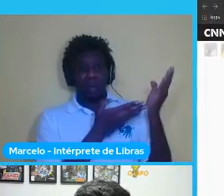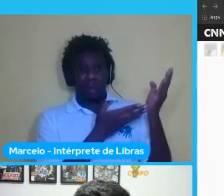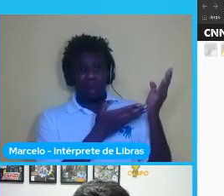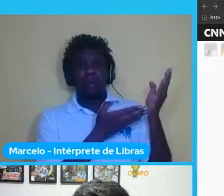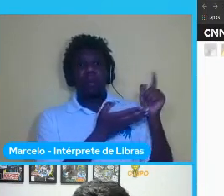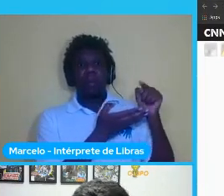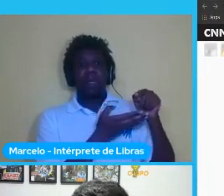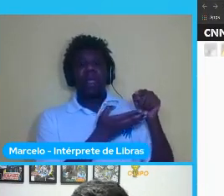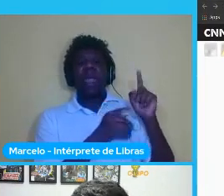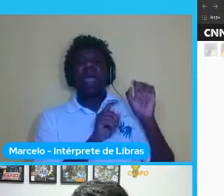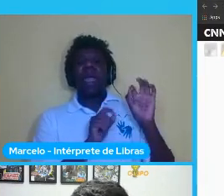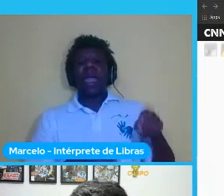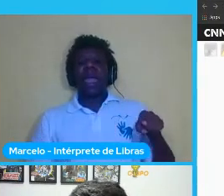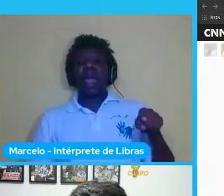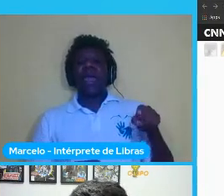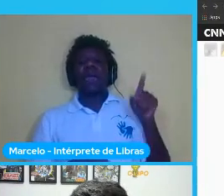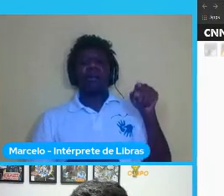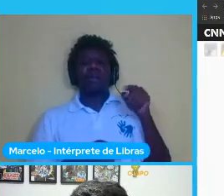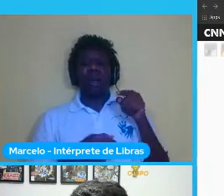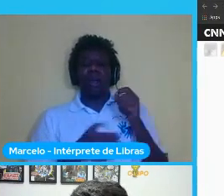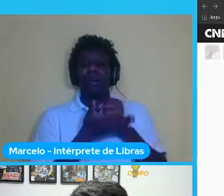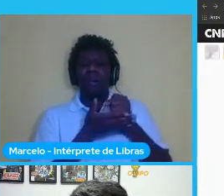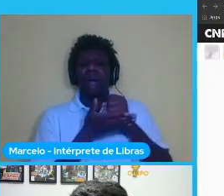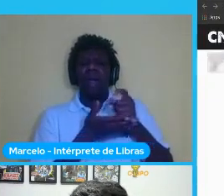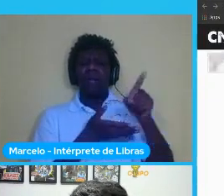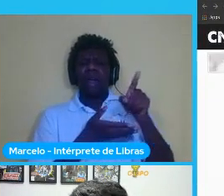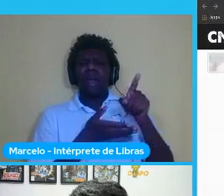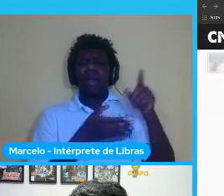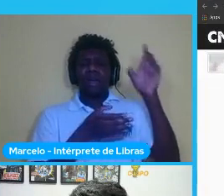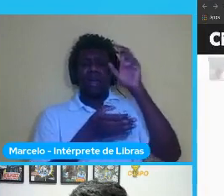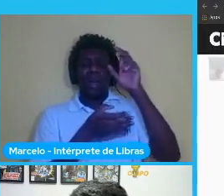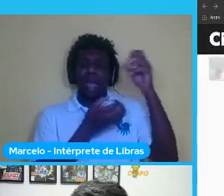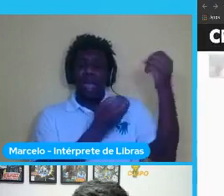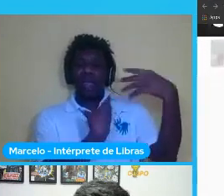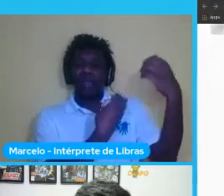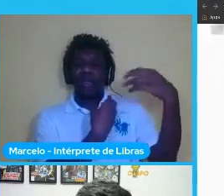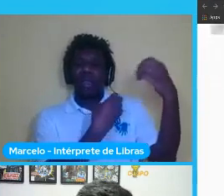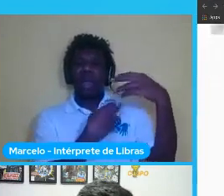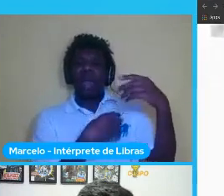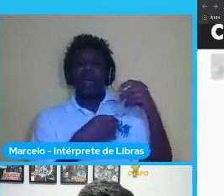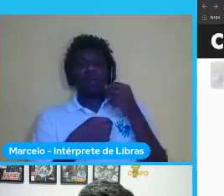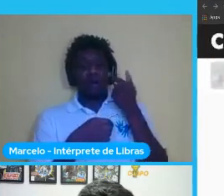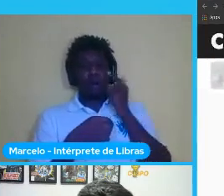ele basicamente ele te ensina como é que funciona não sei se vou conseguir dar muito zoom